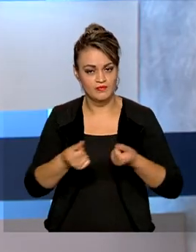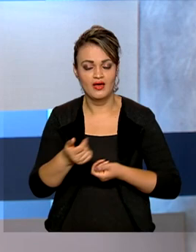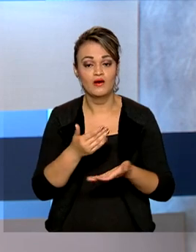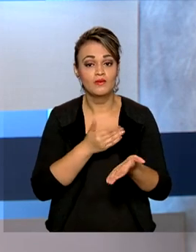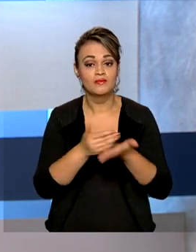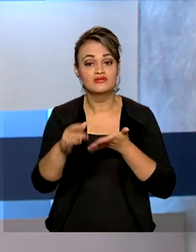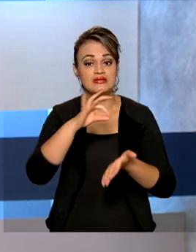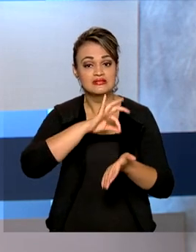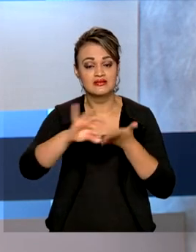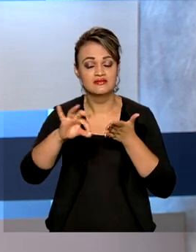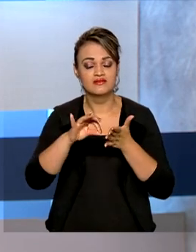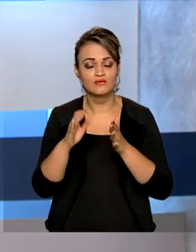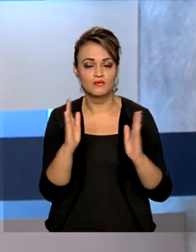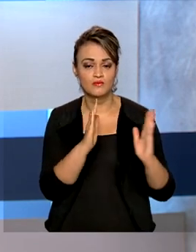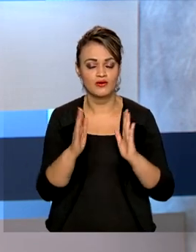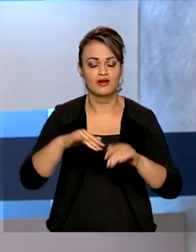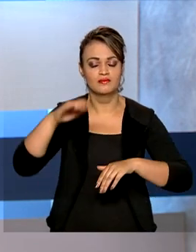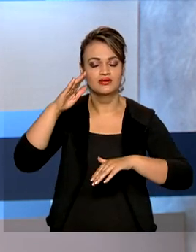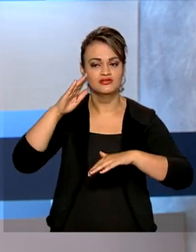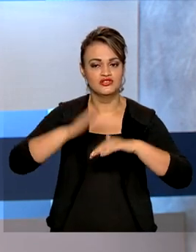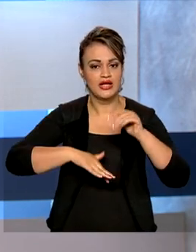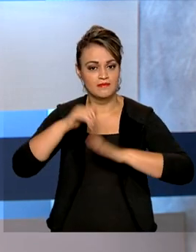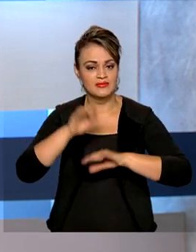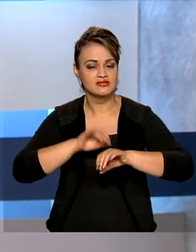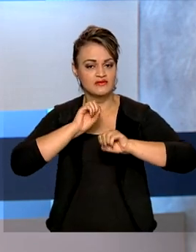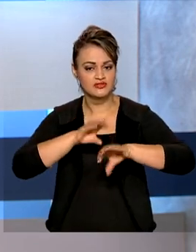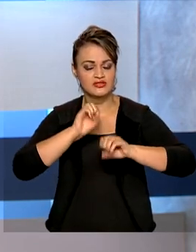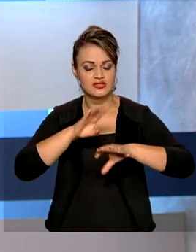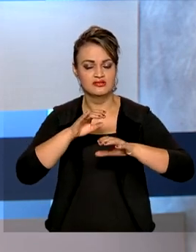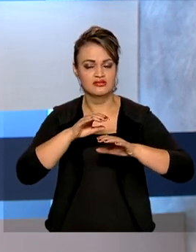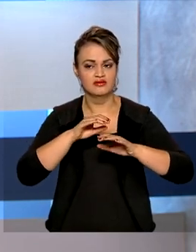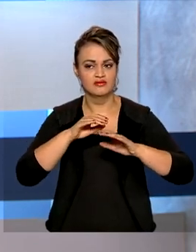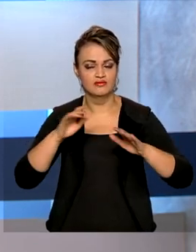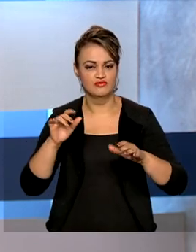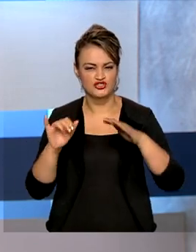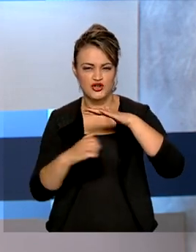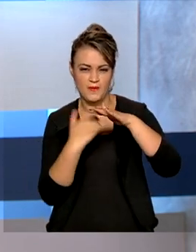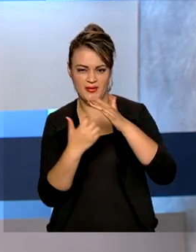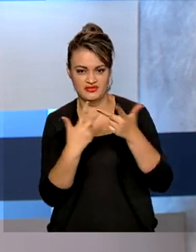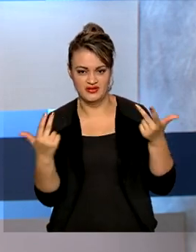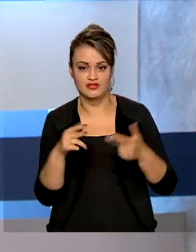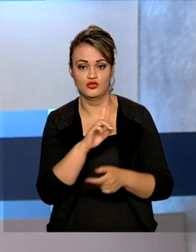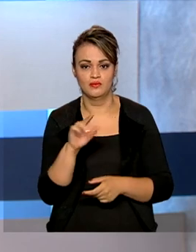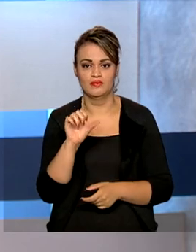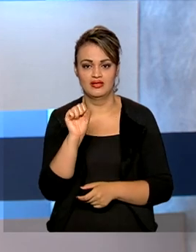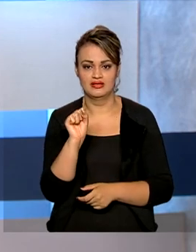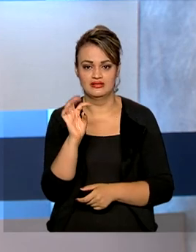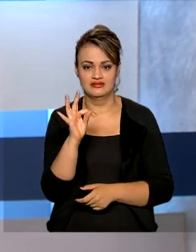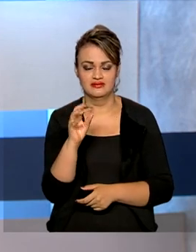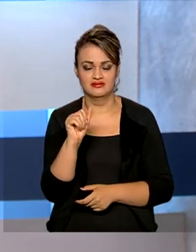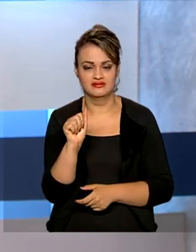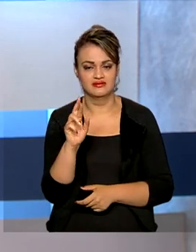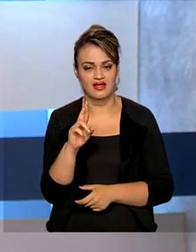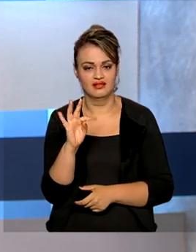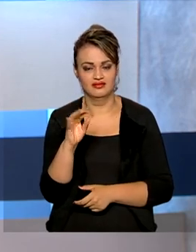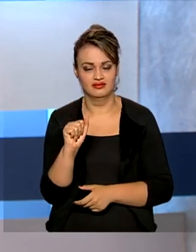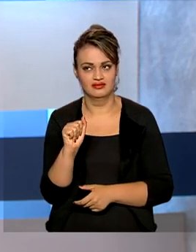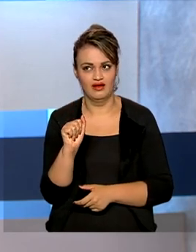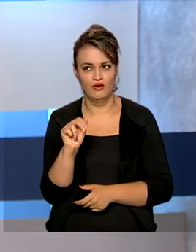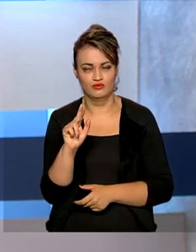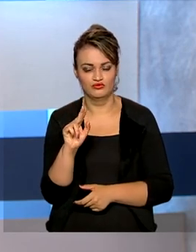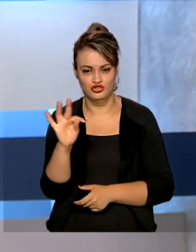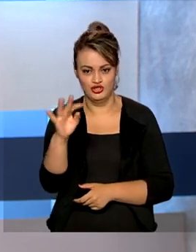inscrições para mais um ciclo de capacitação e promoção de startups brasileiras. O programa Startout Brasil, do Ministério da